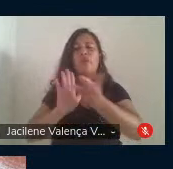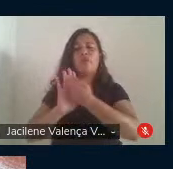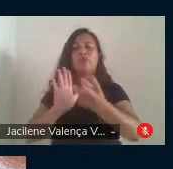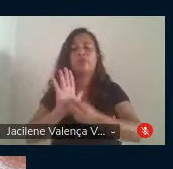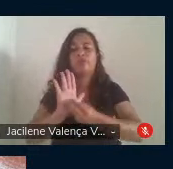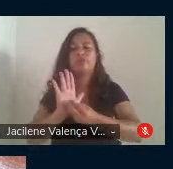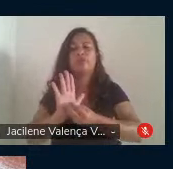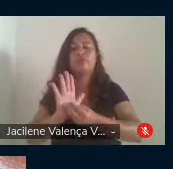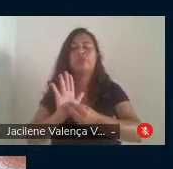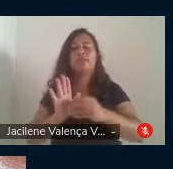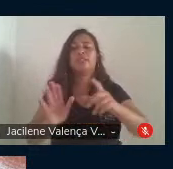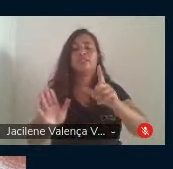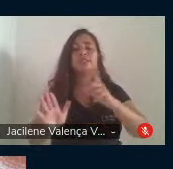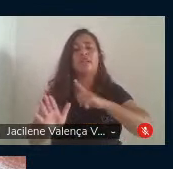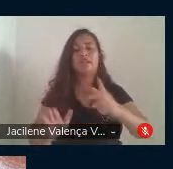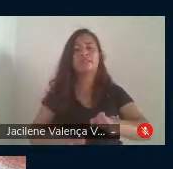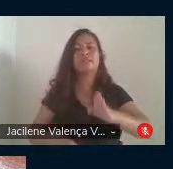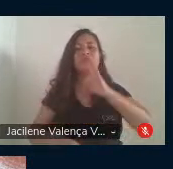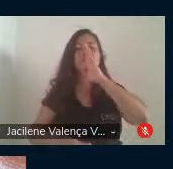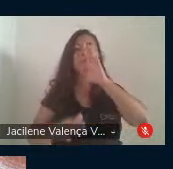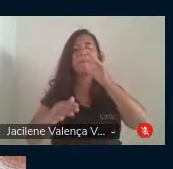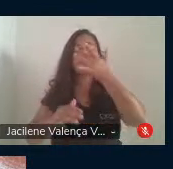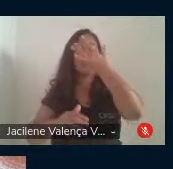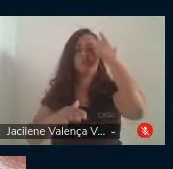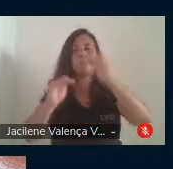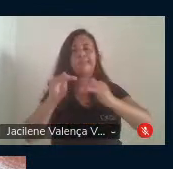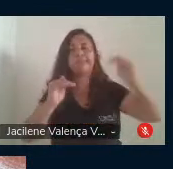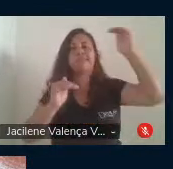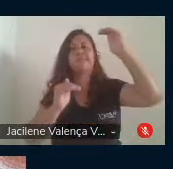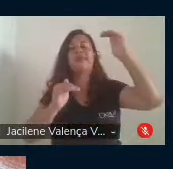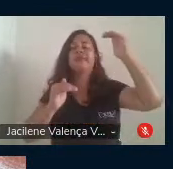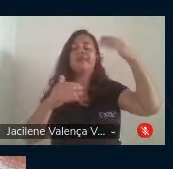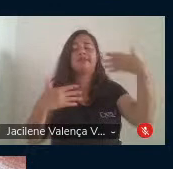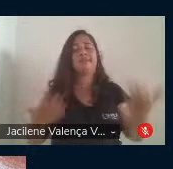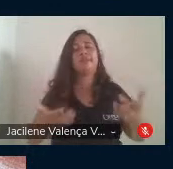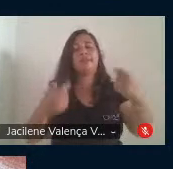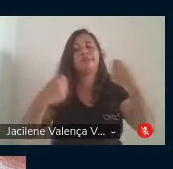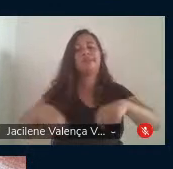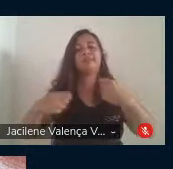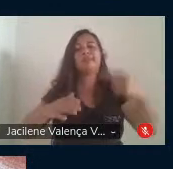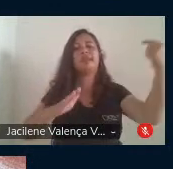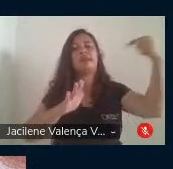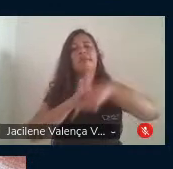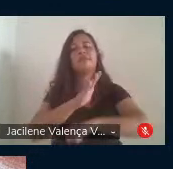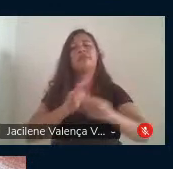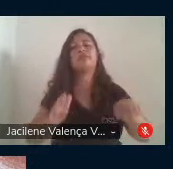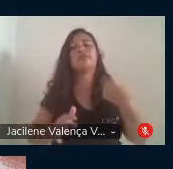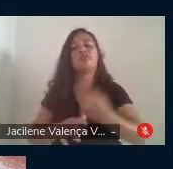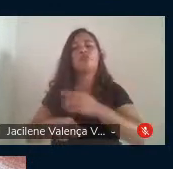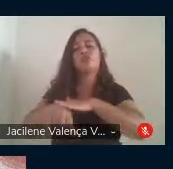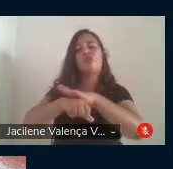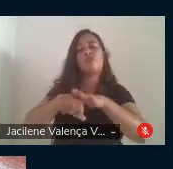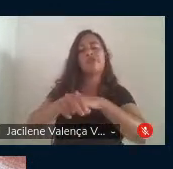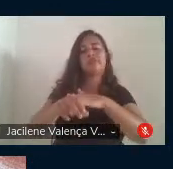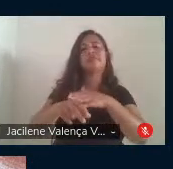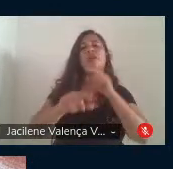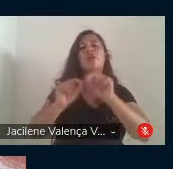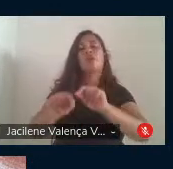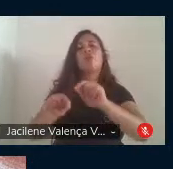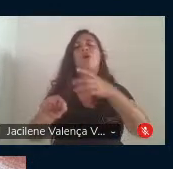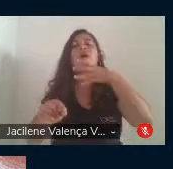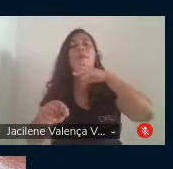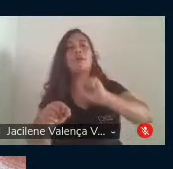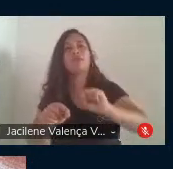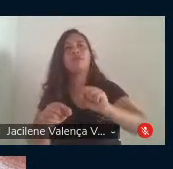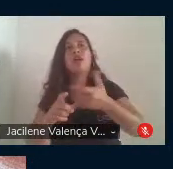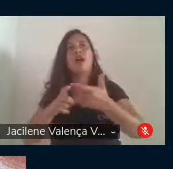silenciado pelo poder iluminante, haverá sempre a necessidade de aprofundarmos nossas conversas com o Freire, ampliando